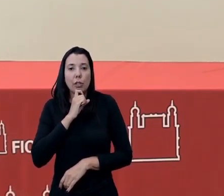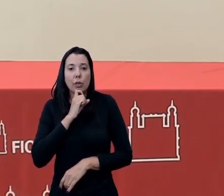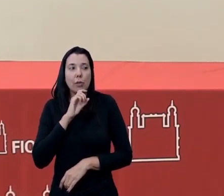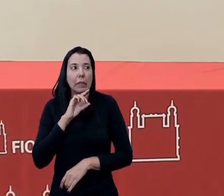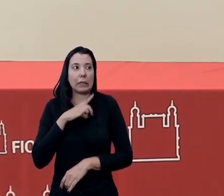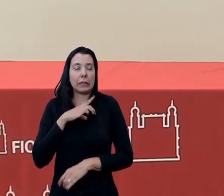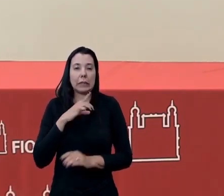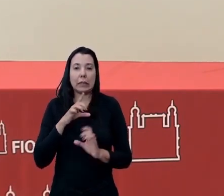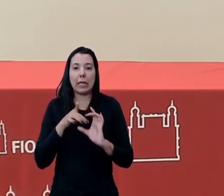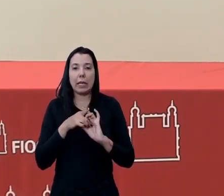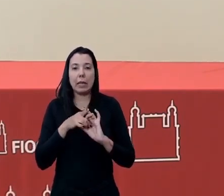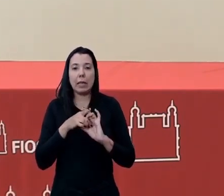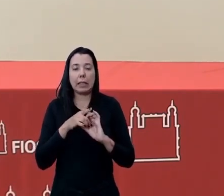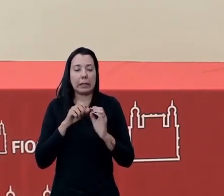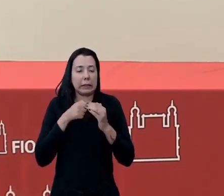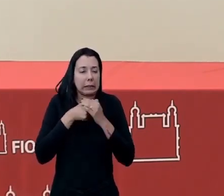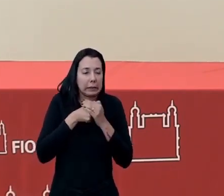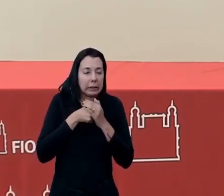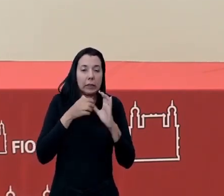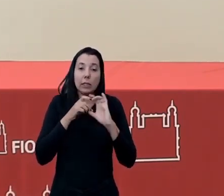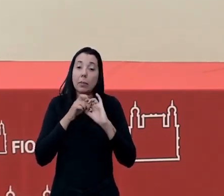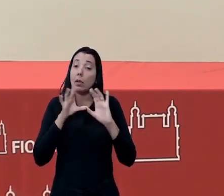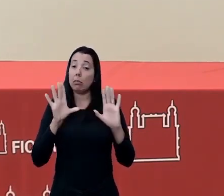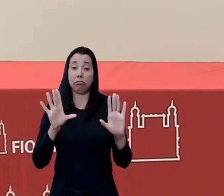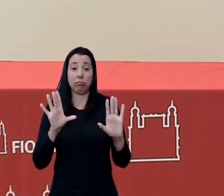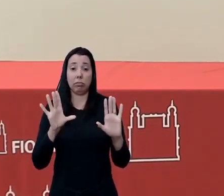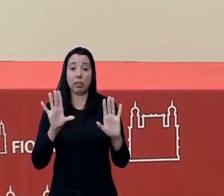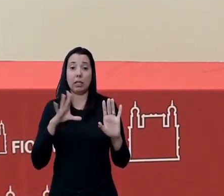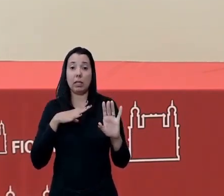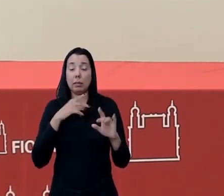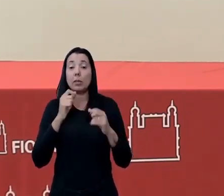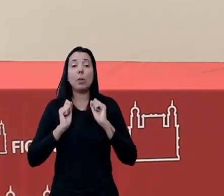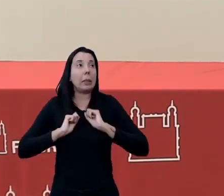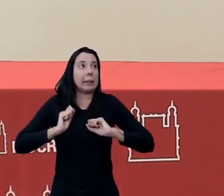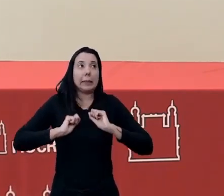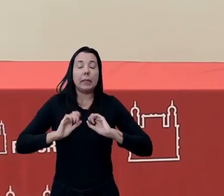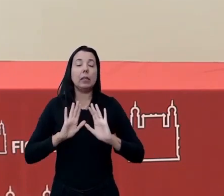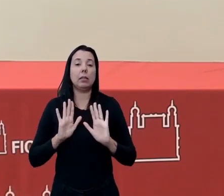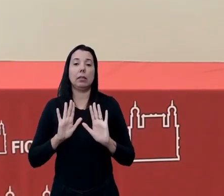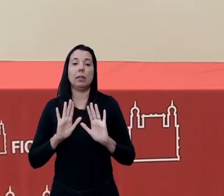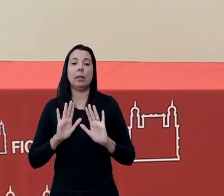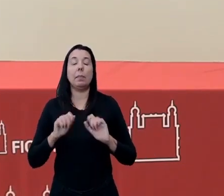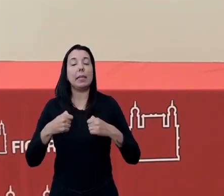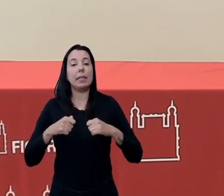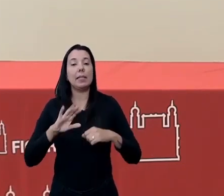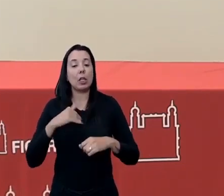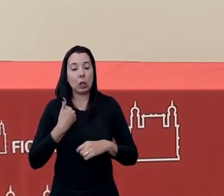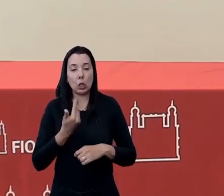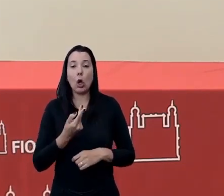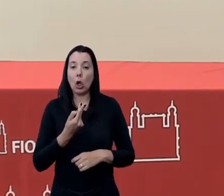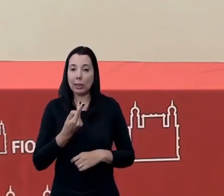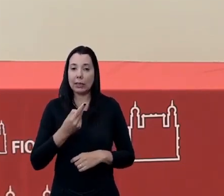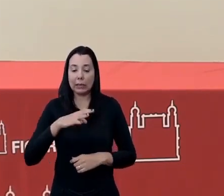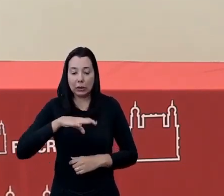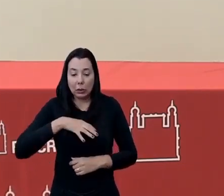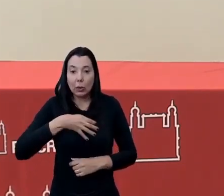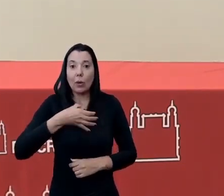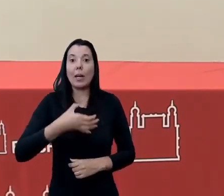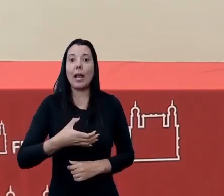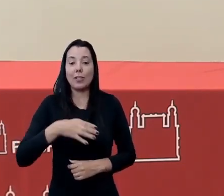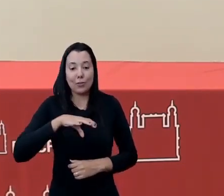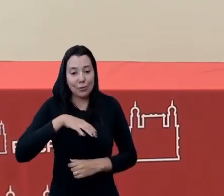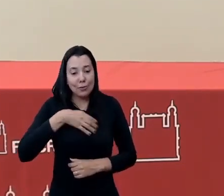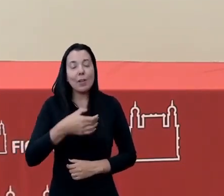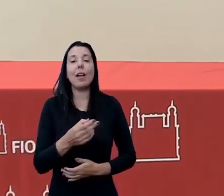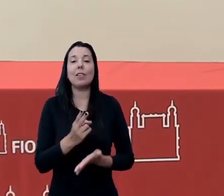aperta, depois daí afrouxa, sossega, depois desenquieta, e o que ela precisa da gente é coragem. Então, que a gente siga com